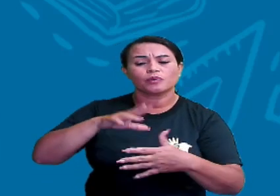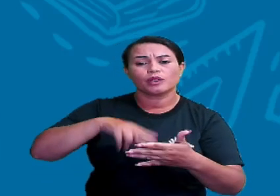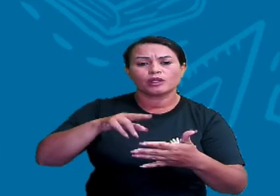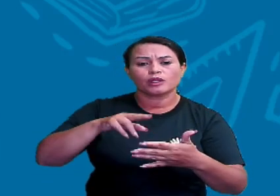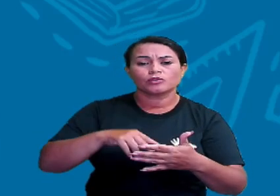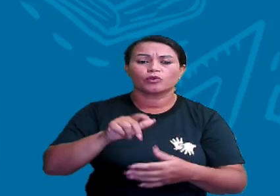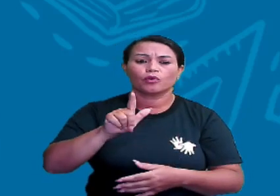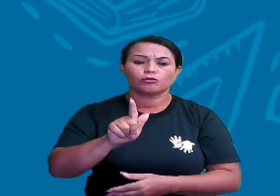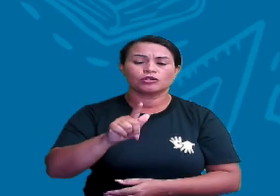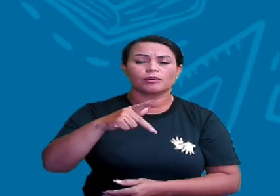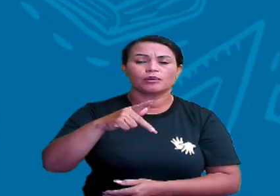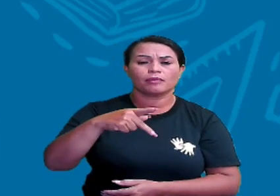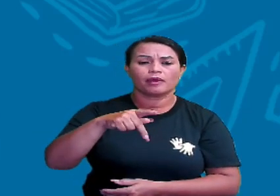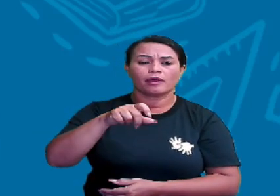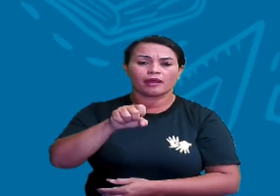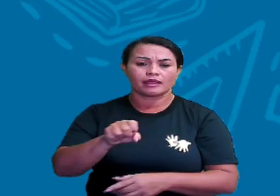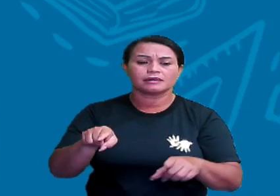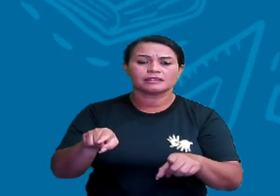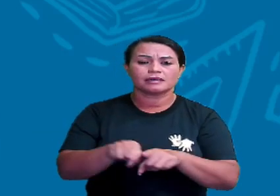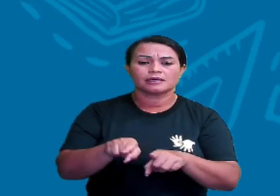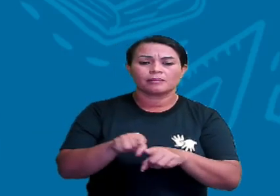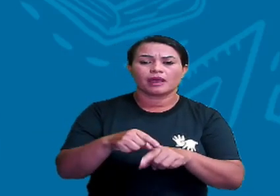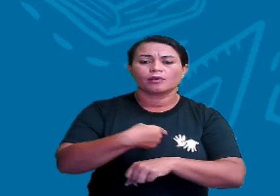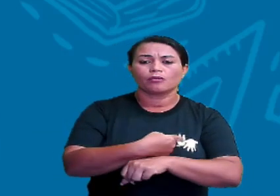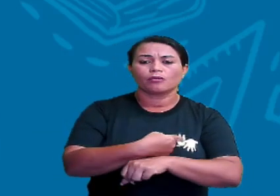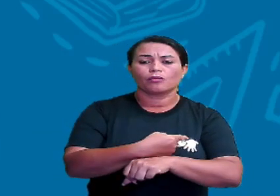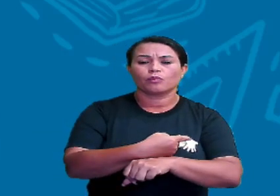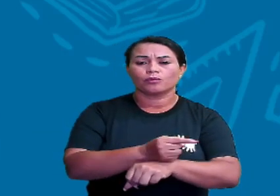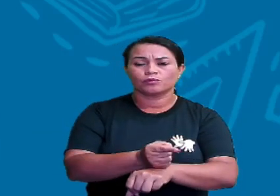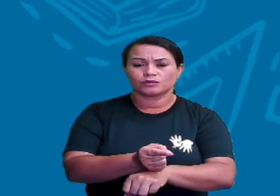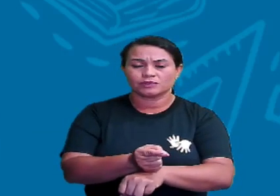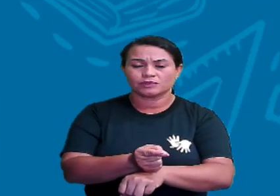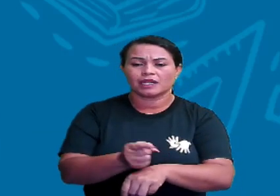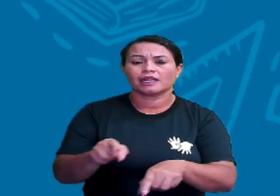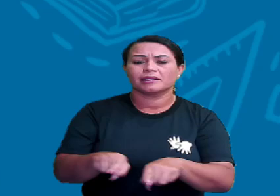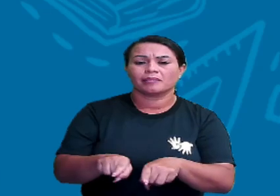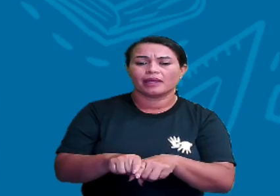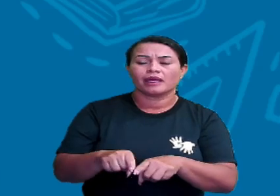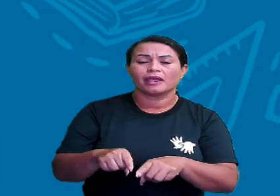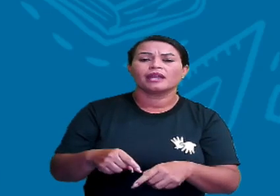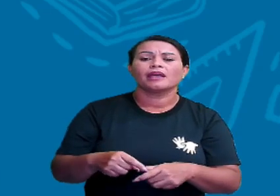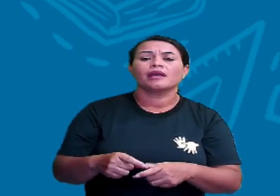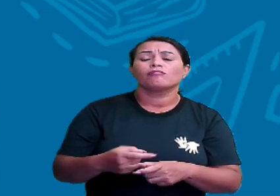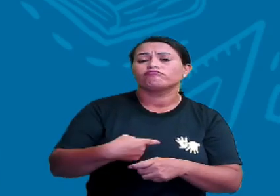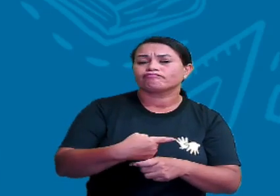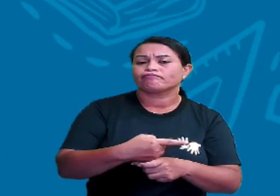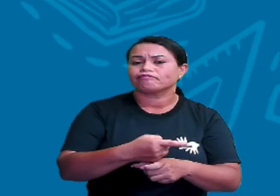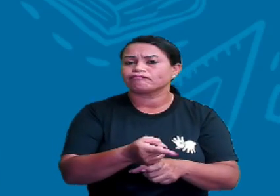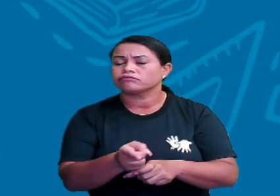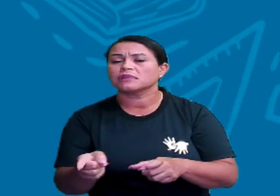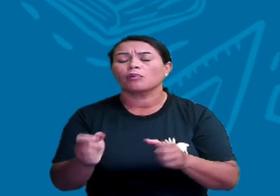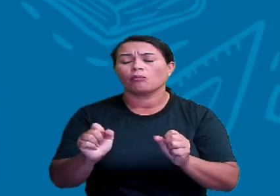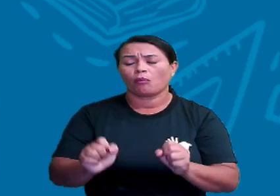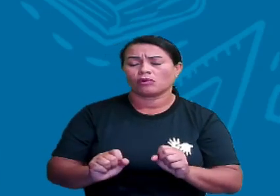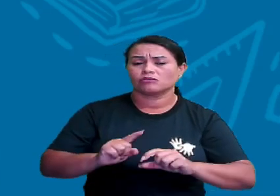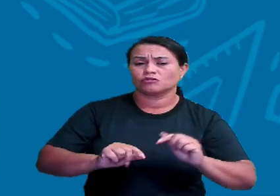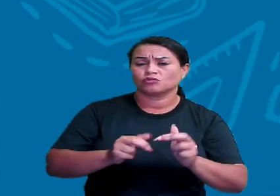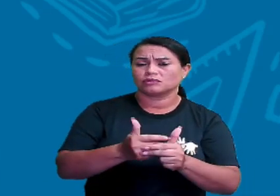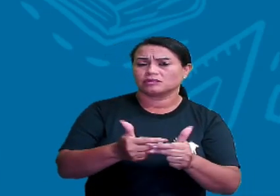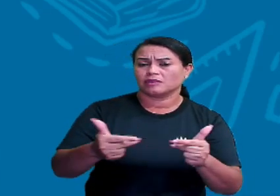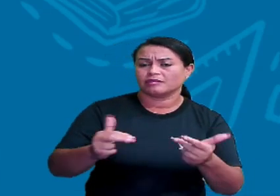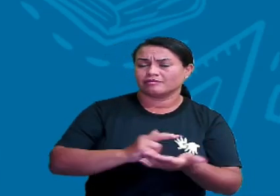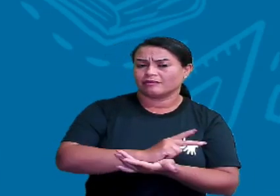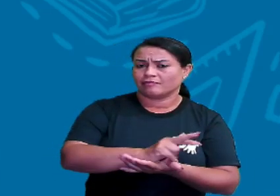como GPS e bússola. Tá certo? Então, a gente pode utilizar uma grande variedade de instrumentos para se